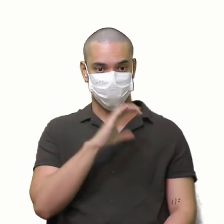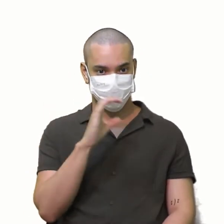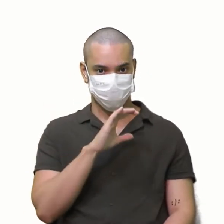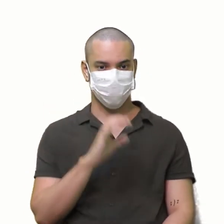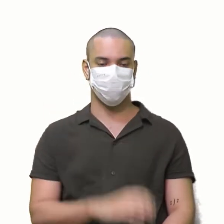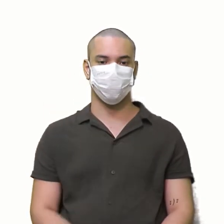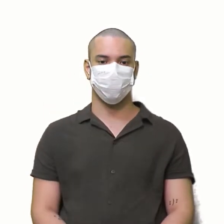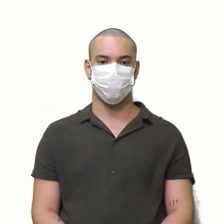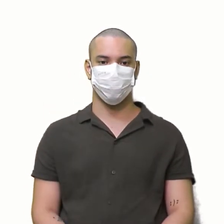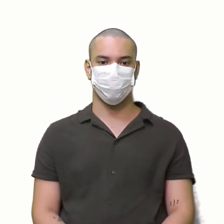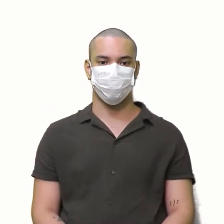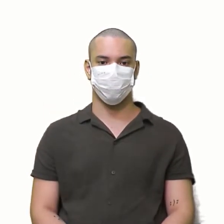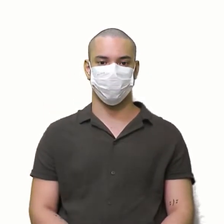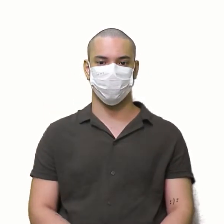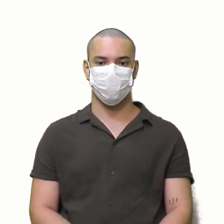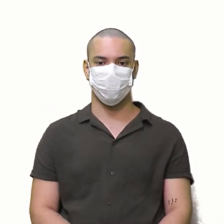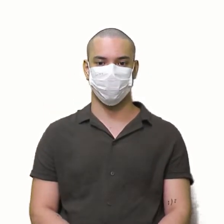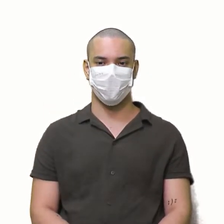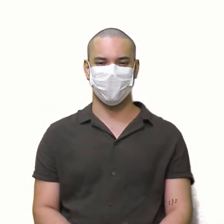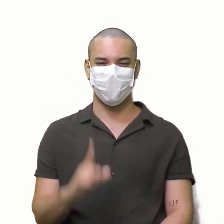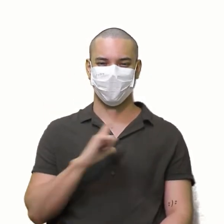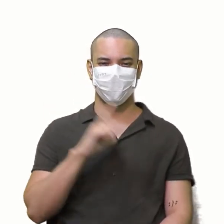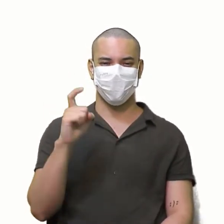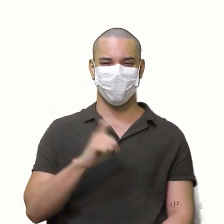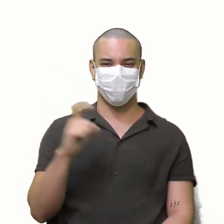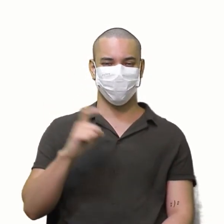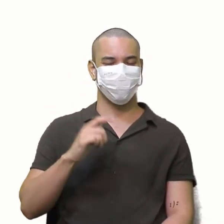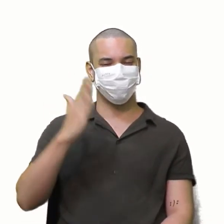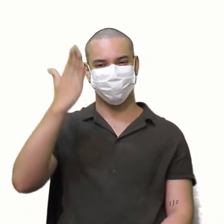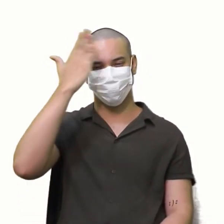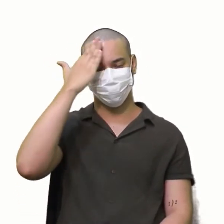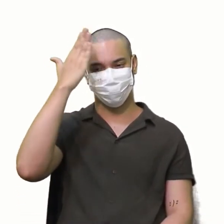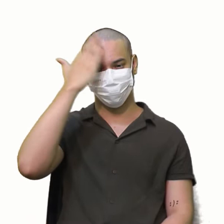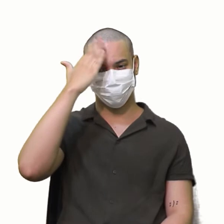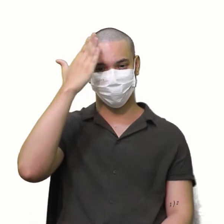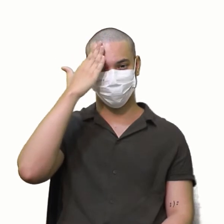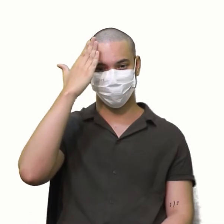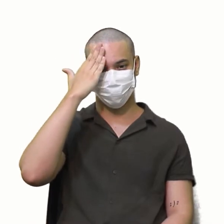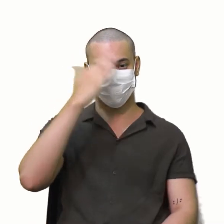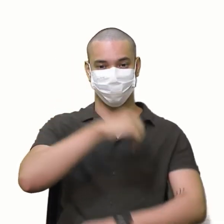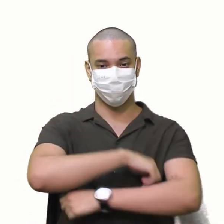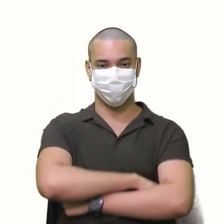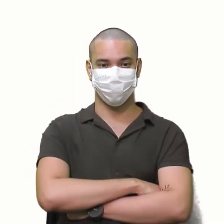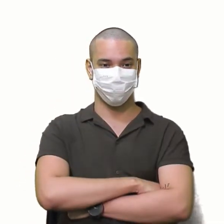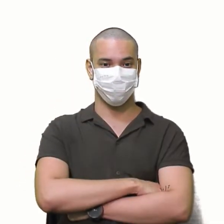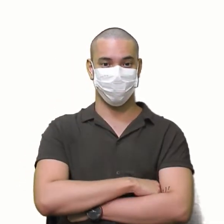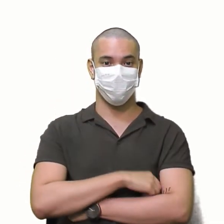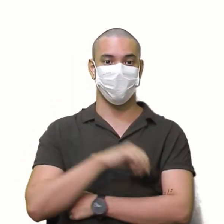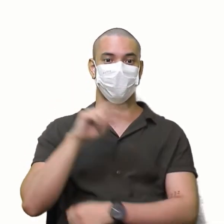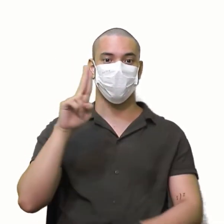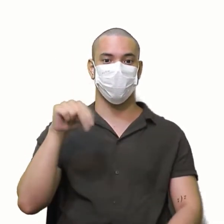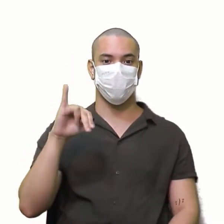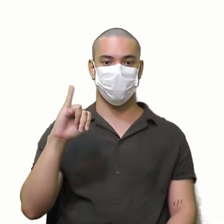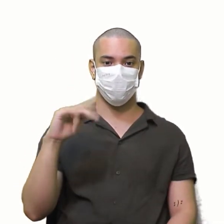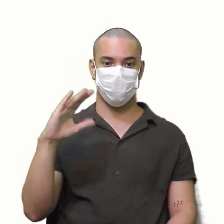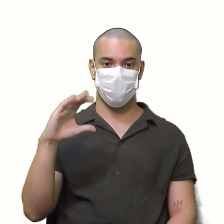Olha Eita, tem um X Eu sabia Sabe, estava demorando Unicap do